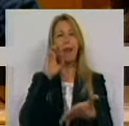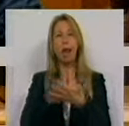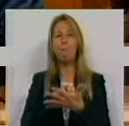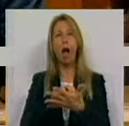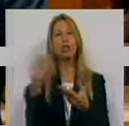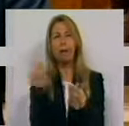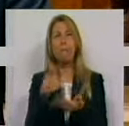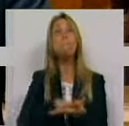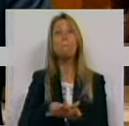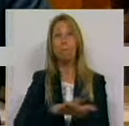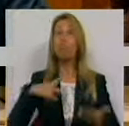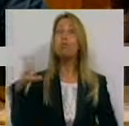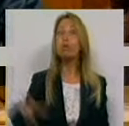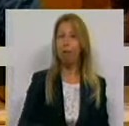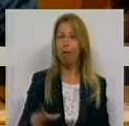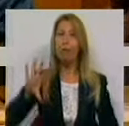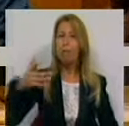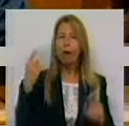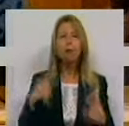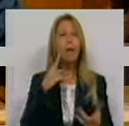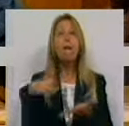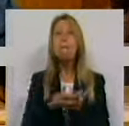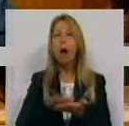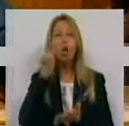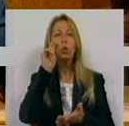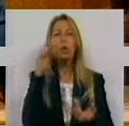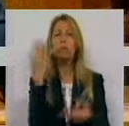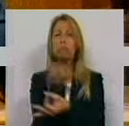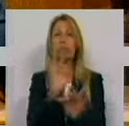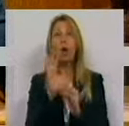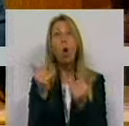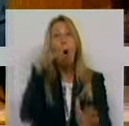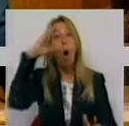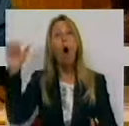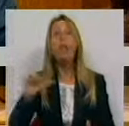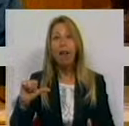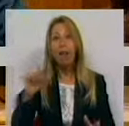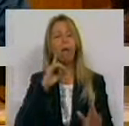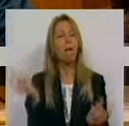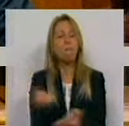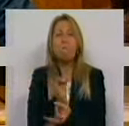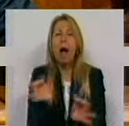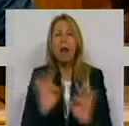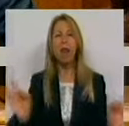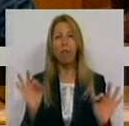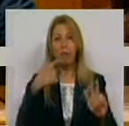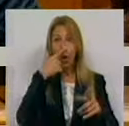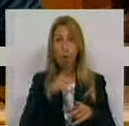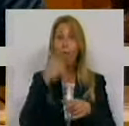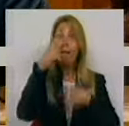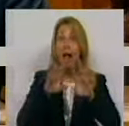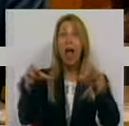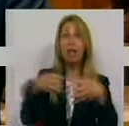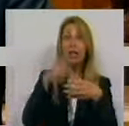país com excelentes serviços no turismo. Oferta hoteleira magnífica. Operadores resilientes. Agências de viagem